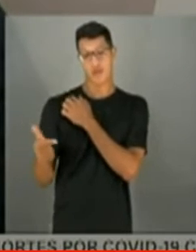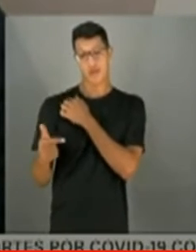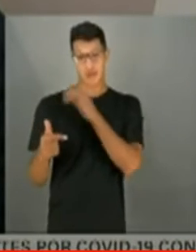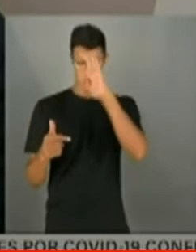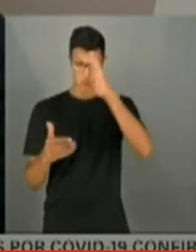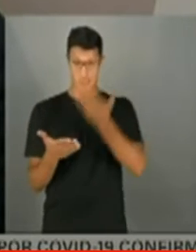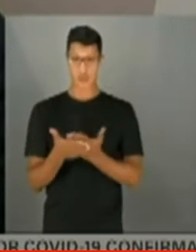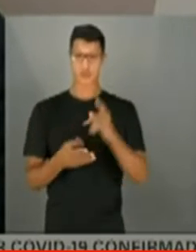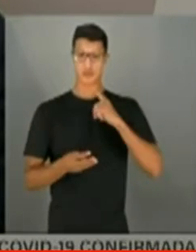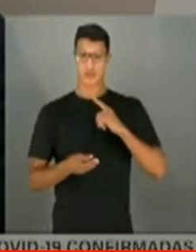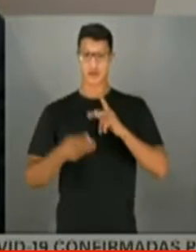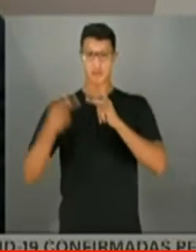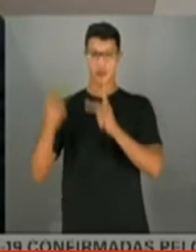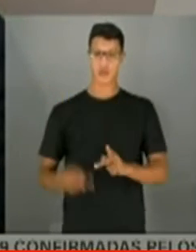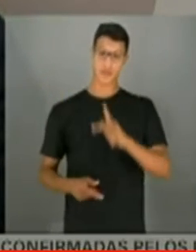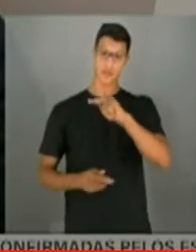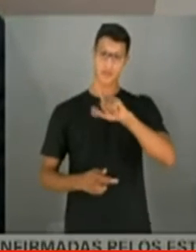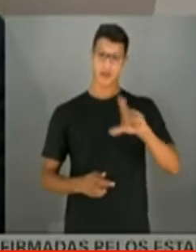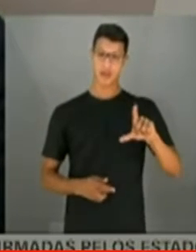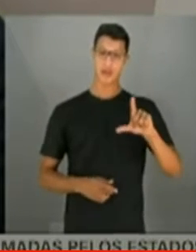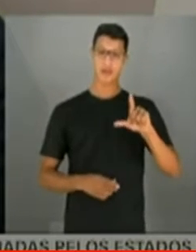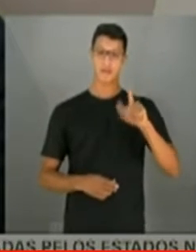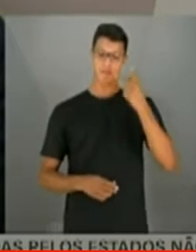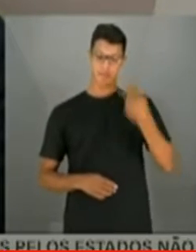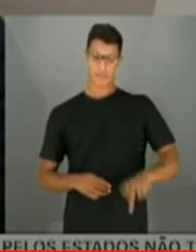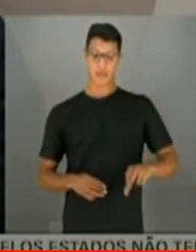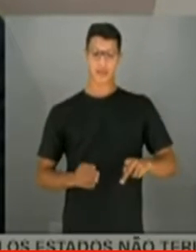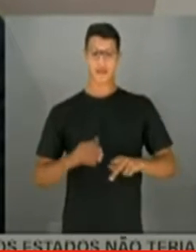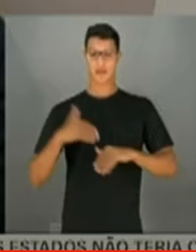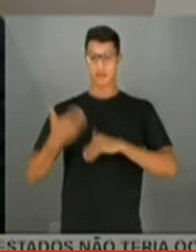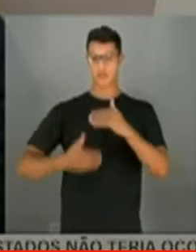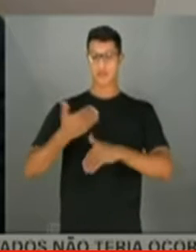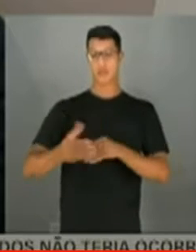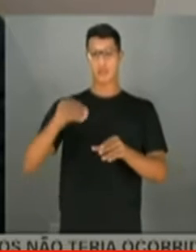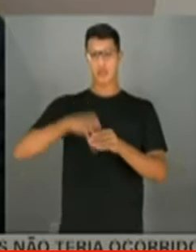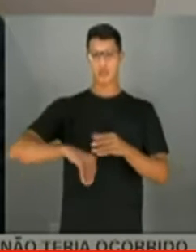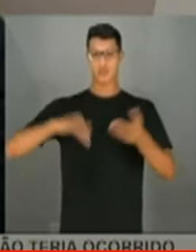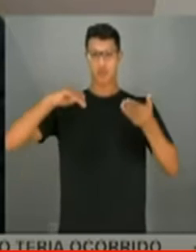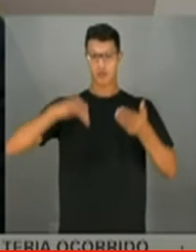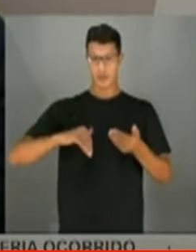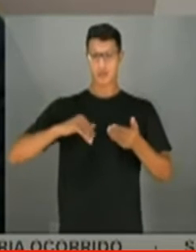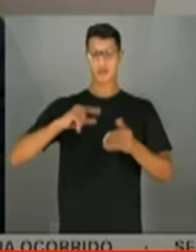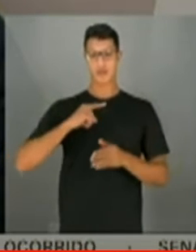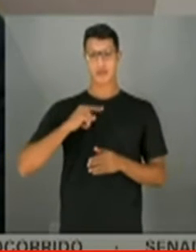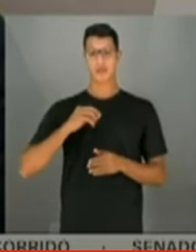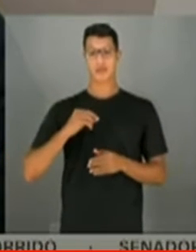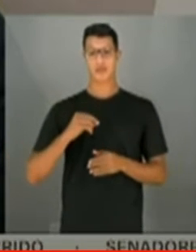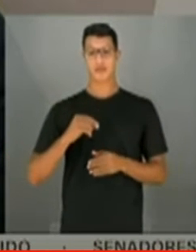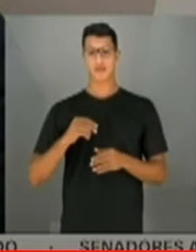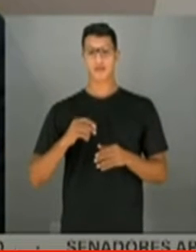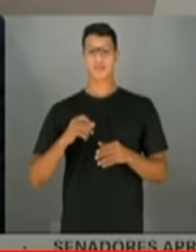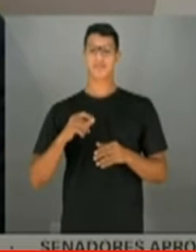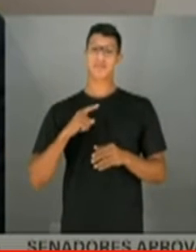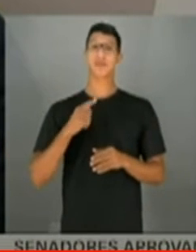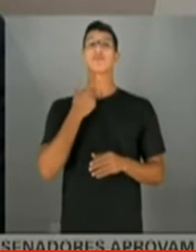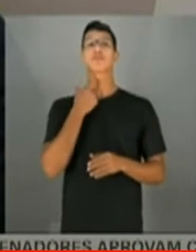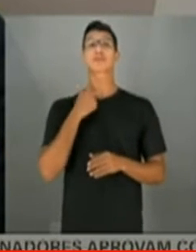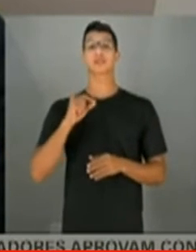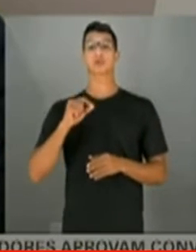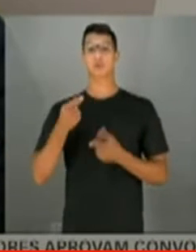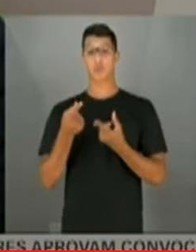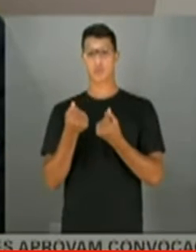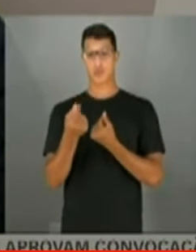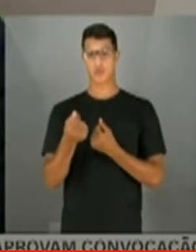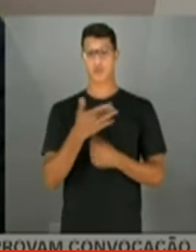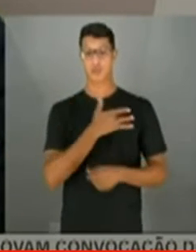acredito até que existe um projeto de lei, aqui tramitando no Congresso, no intuito de que os recursos da